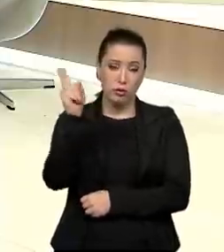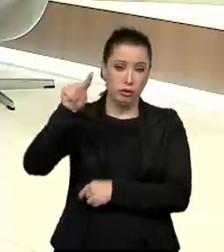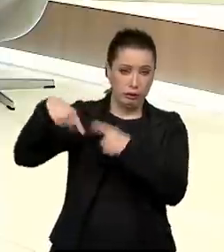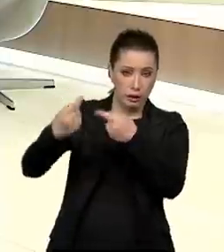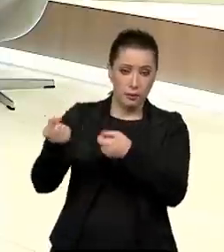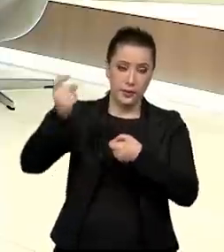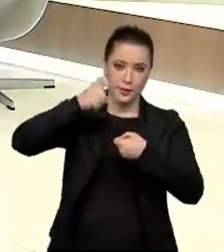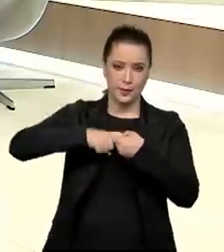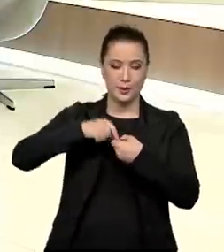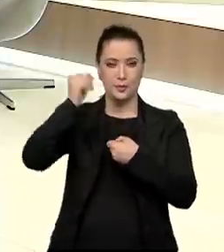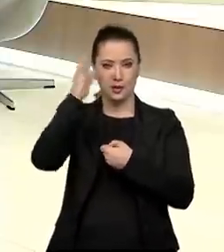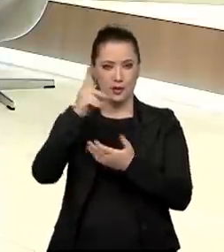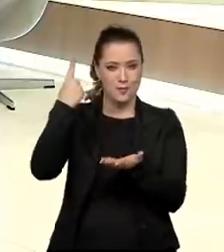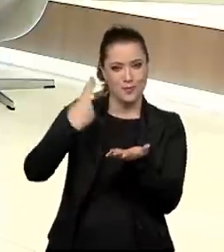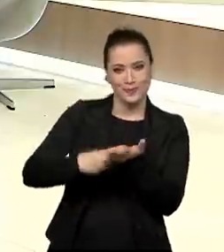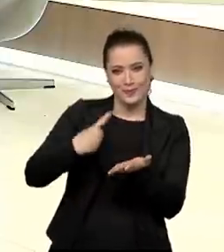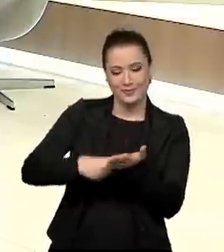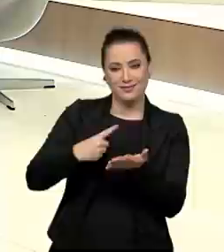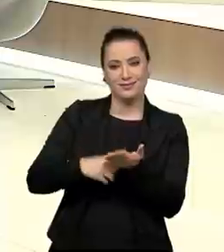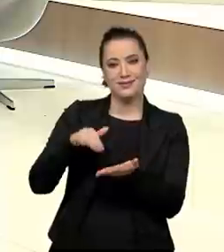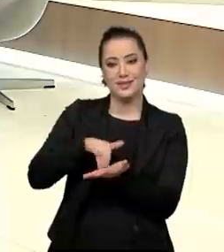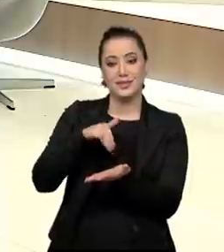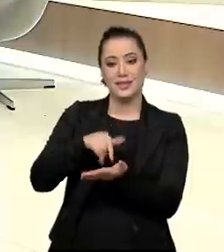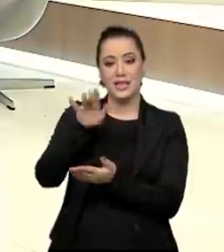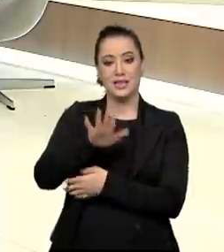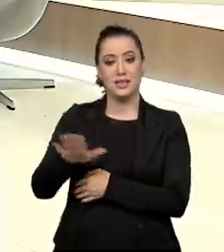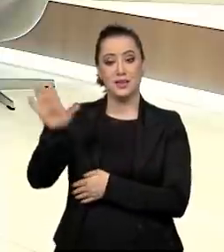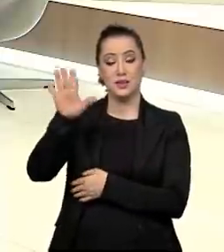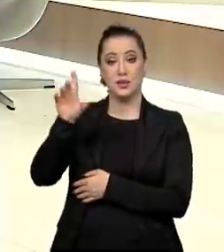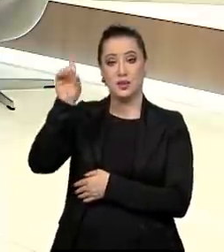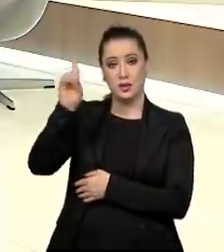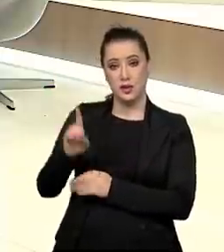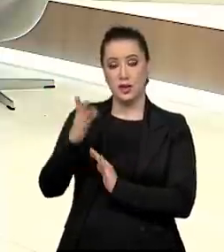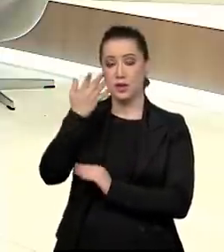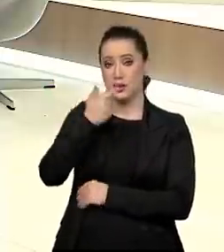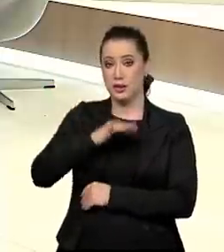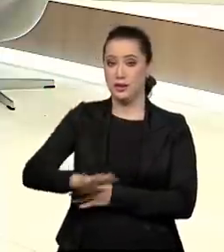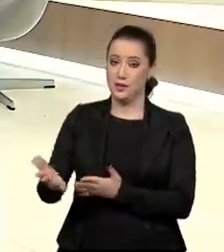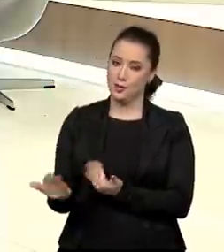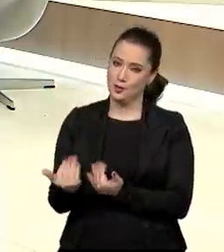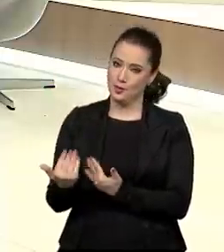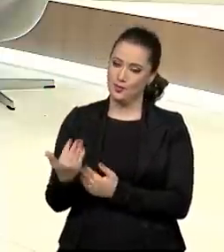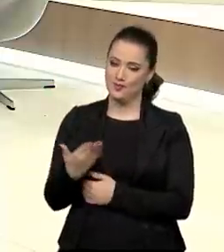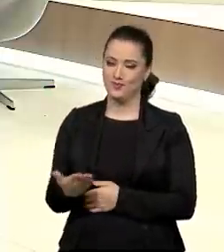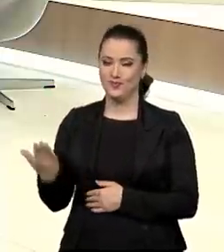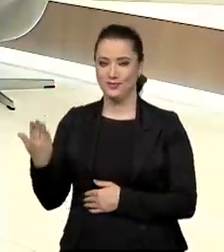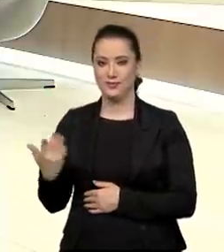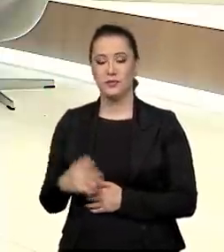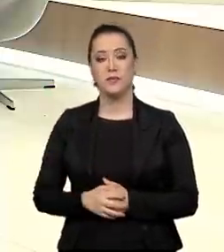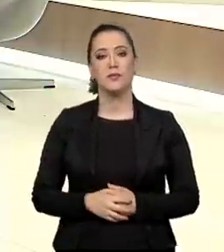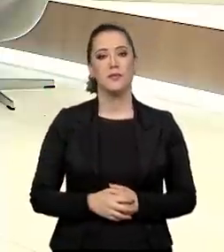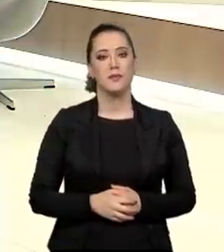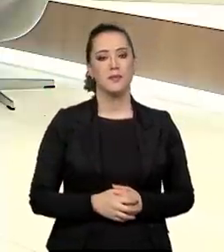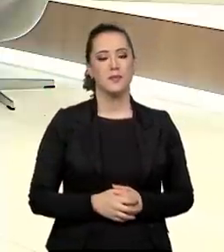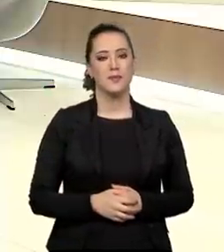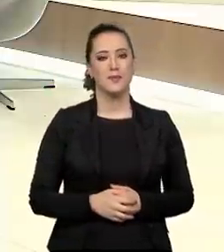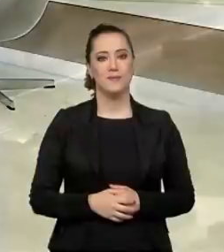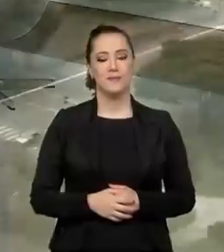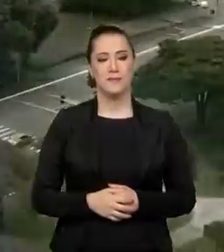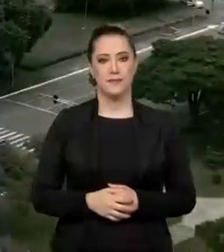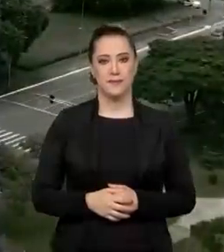voltamos aqui no Brasil em Pauta com o secretário nacional dos direitos da criança e do adolescente, Maurício Cunha. Então, saia daí.